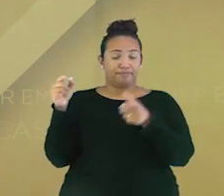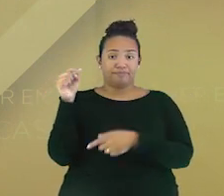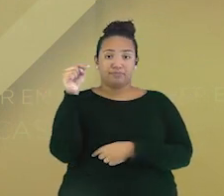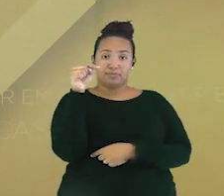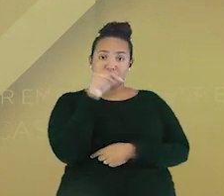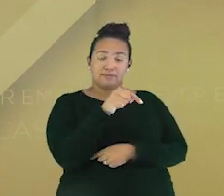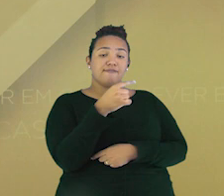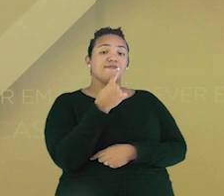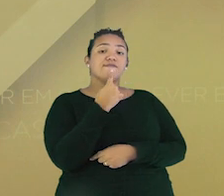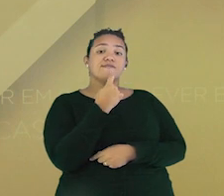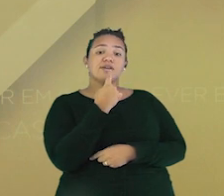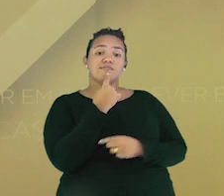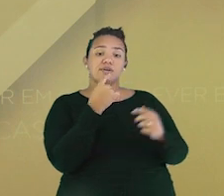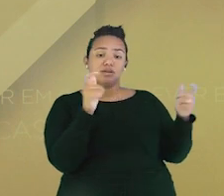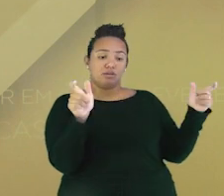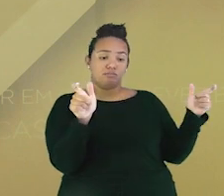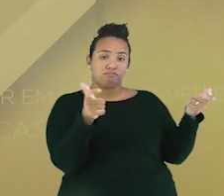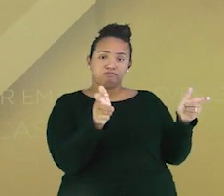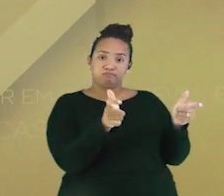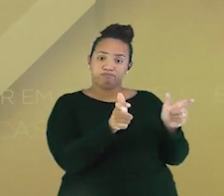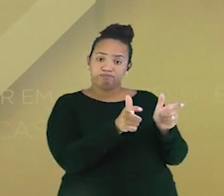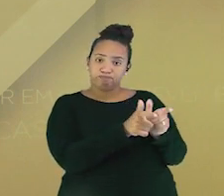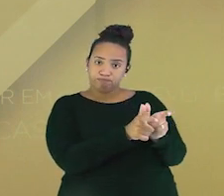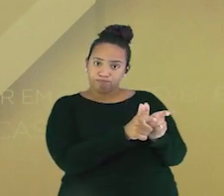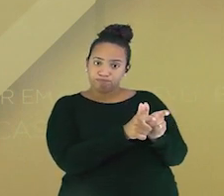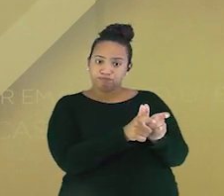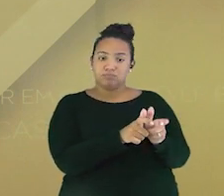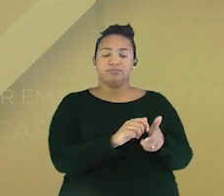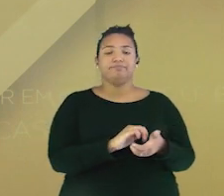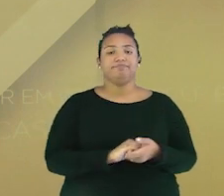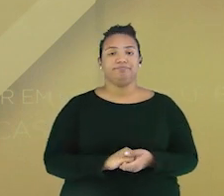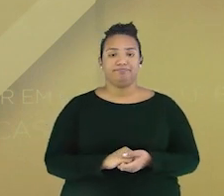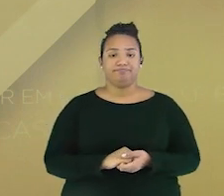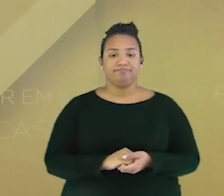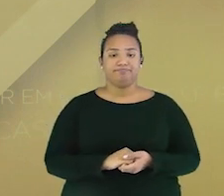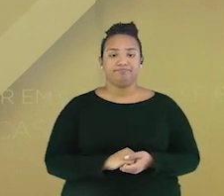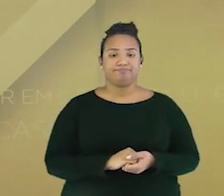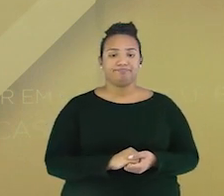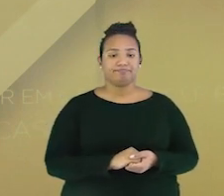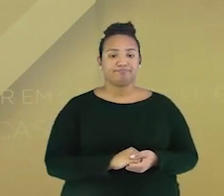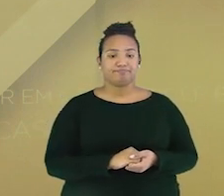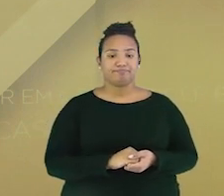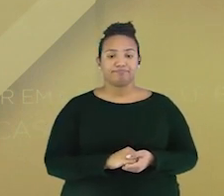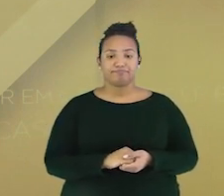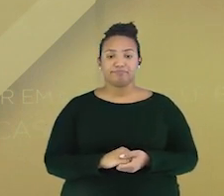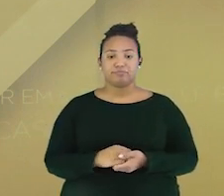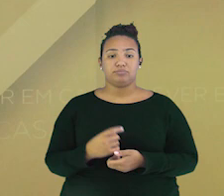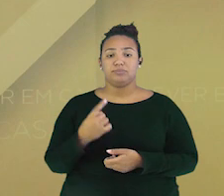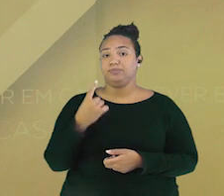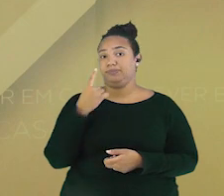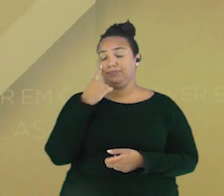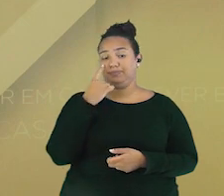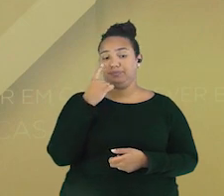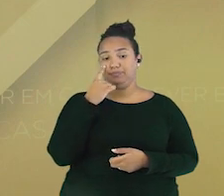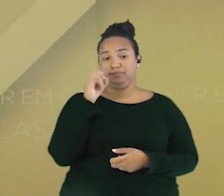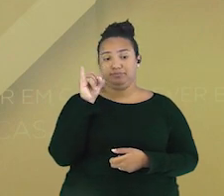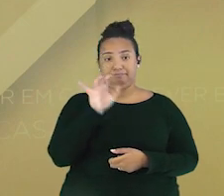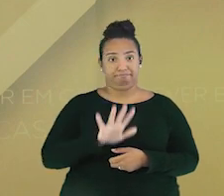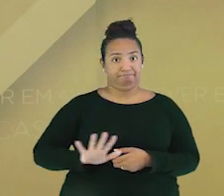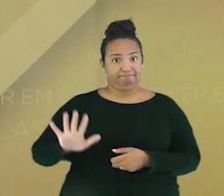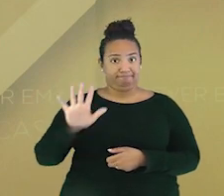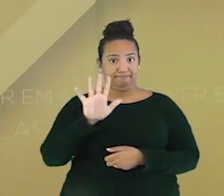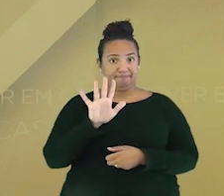vermelha indicando a ordem decrescente, para baixo. Nós temos aqui na tela a ordem decrescente dessa